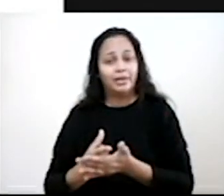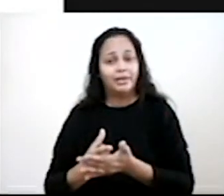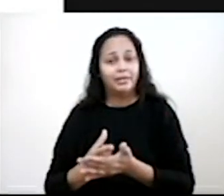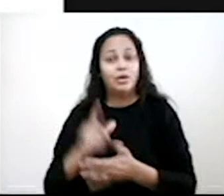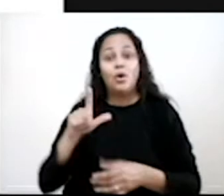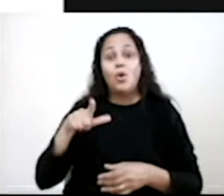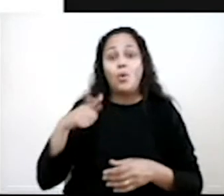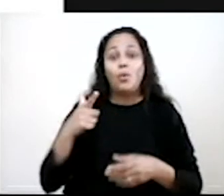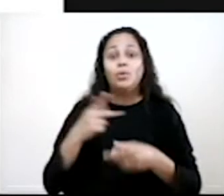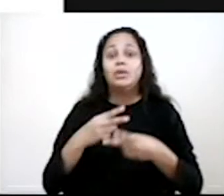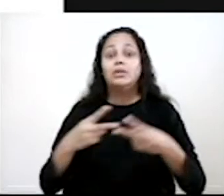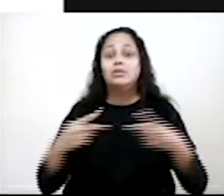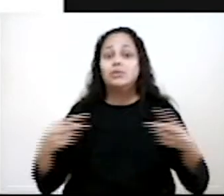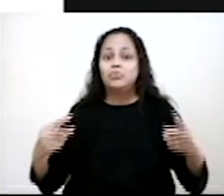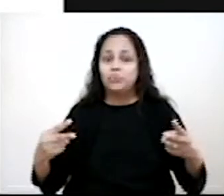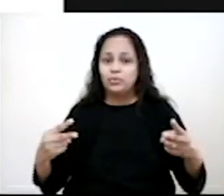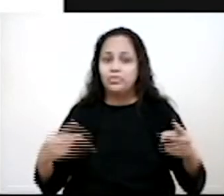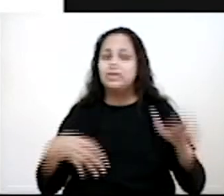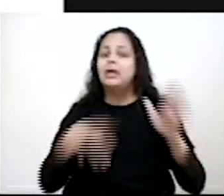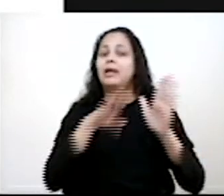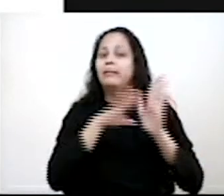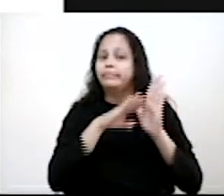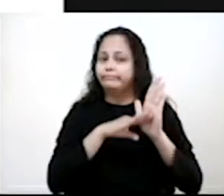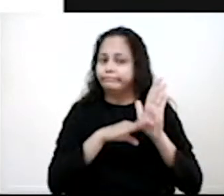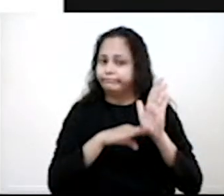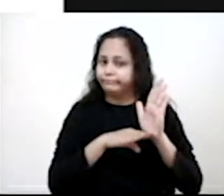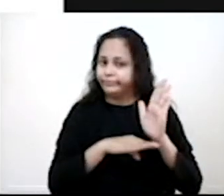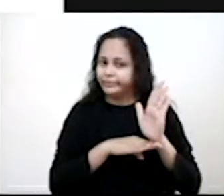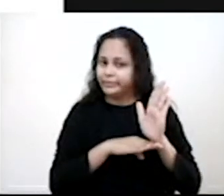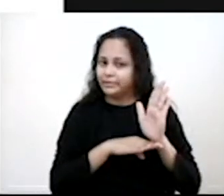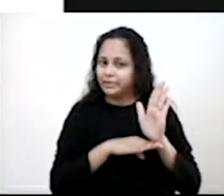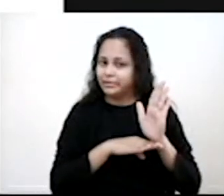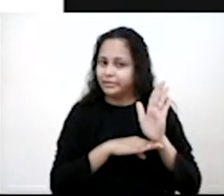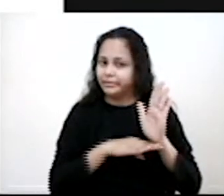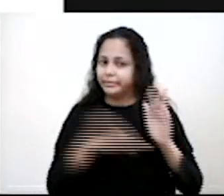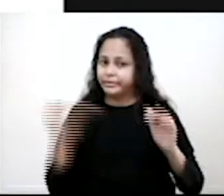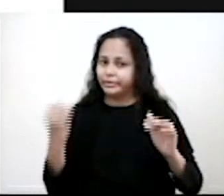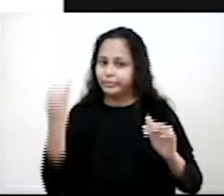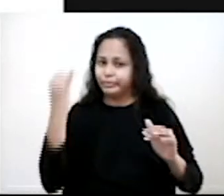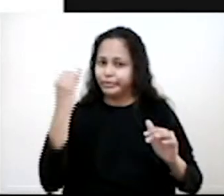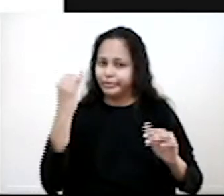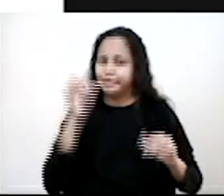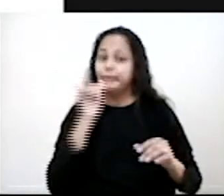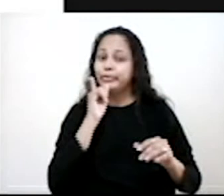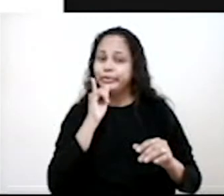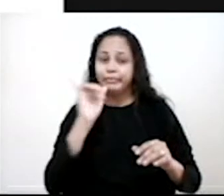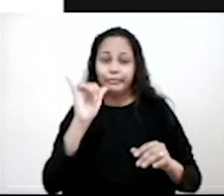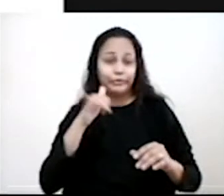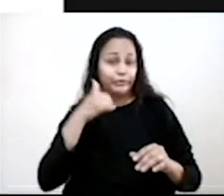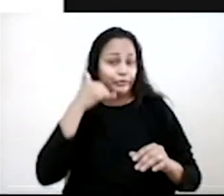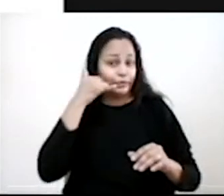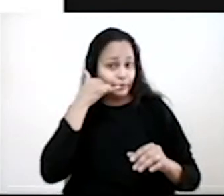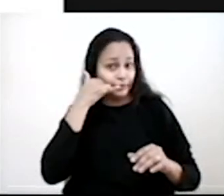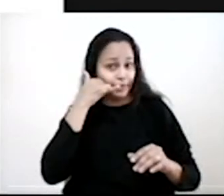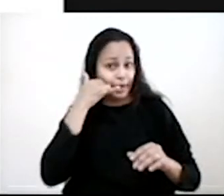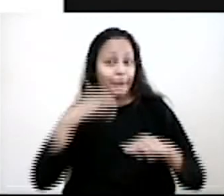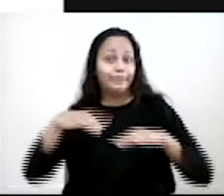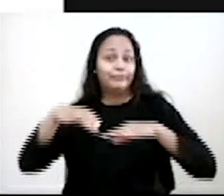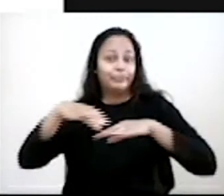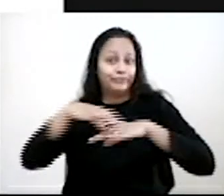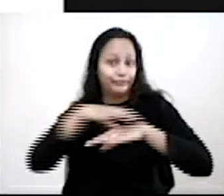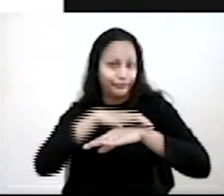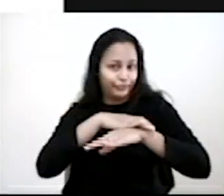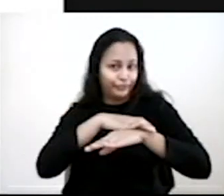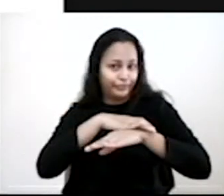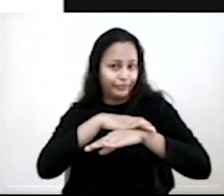outros itens passam nas suas listas de urgência, pesam nas suas listas de urgência. Celulares, tênis de